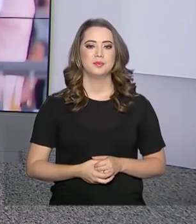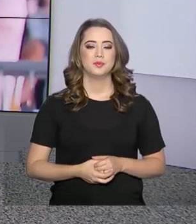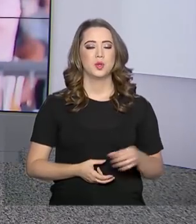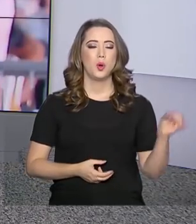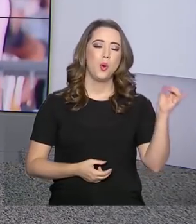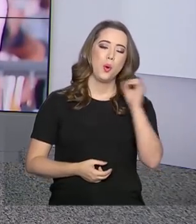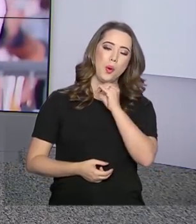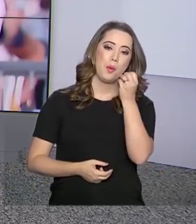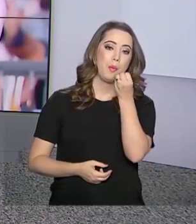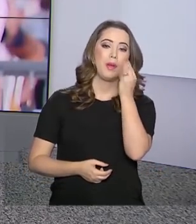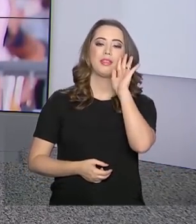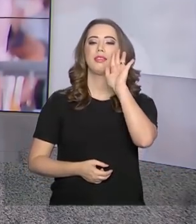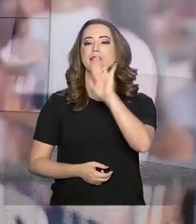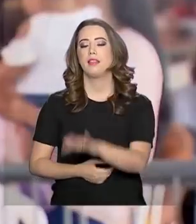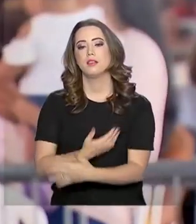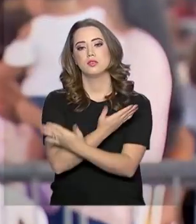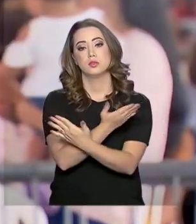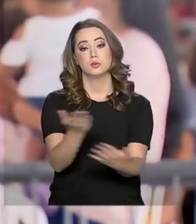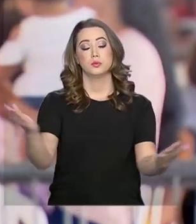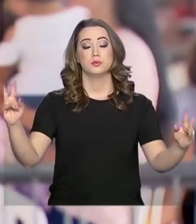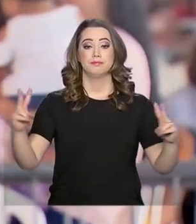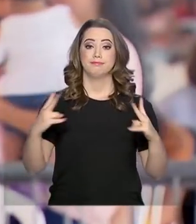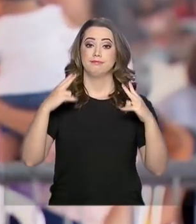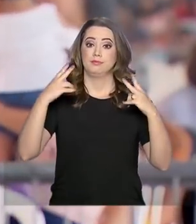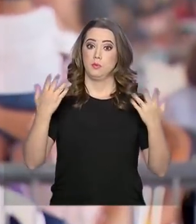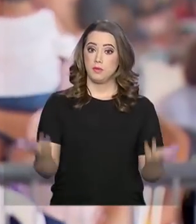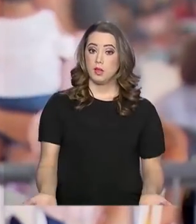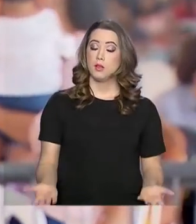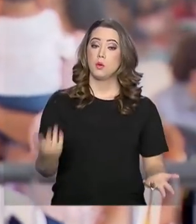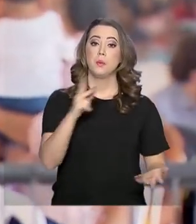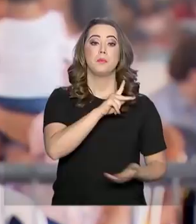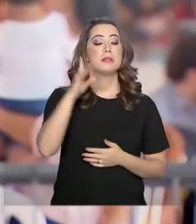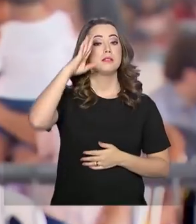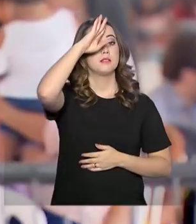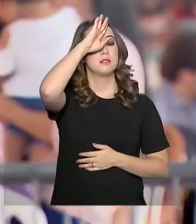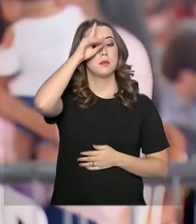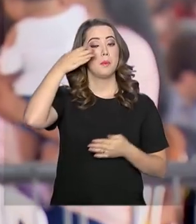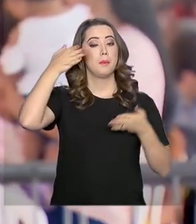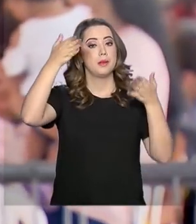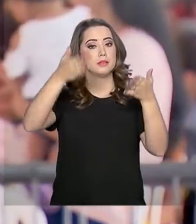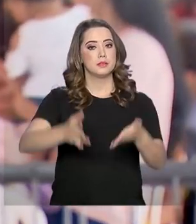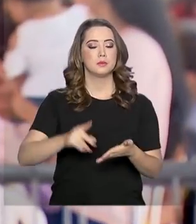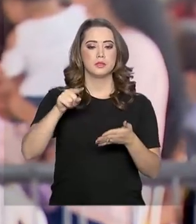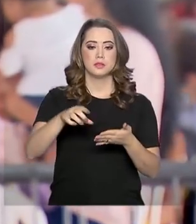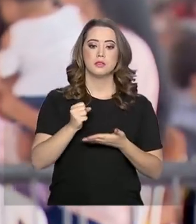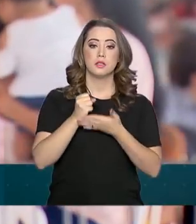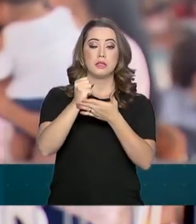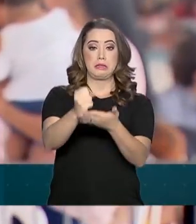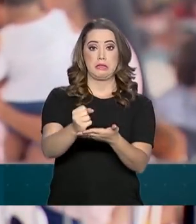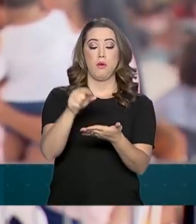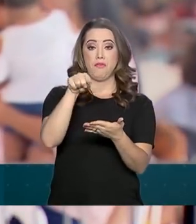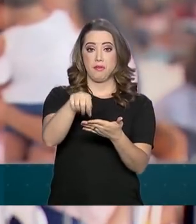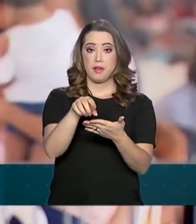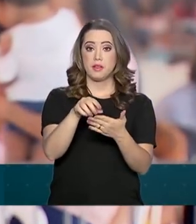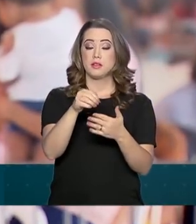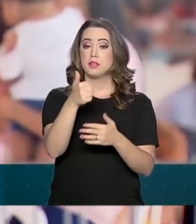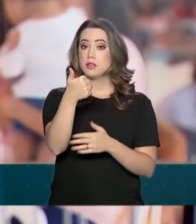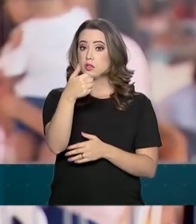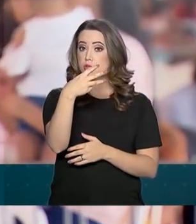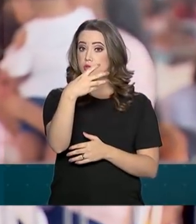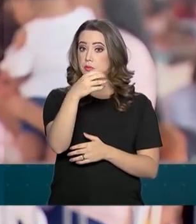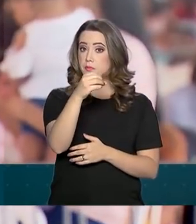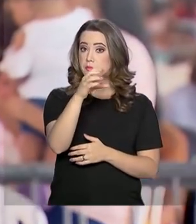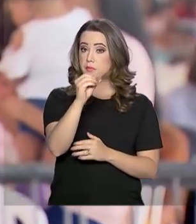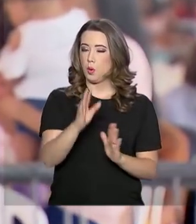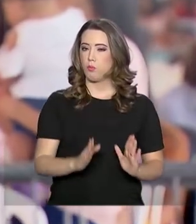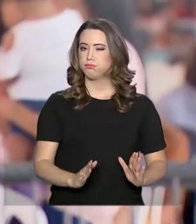Boa tarde, Roberto. Boa tarde a todos que nos acompanham. Olha, o presidente Jair Bolsonaro vai participar dessa entrega de 1.300 apartamentos do